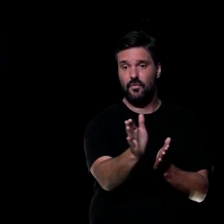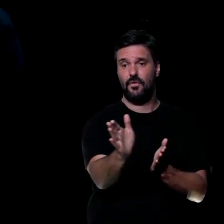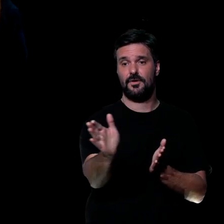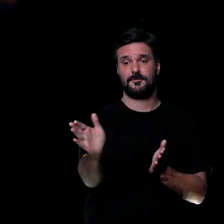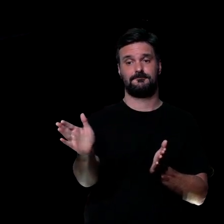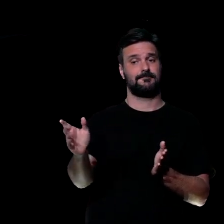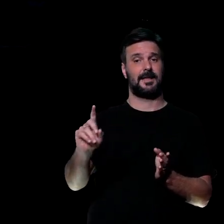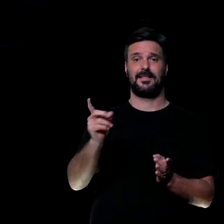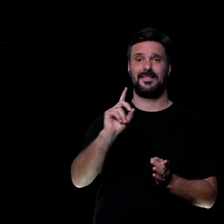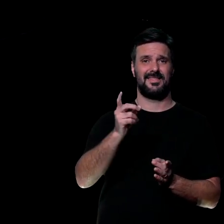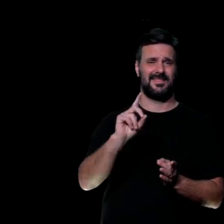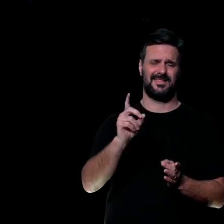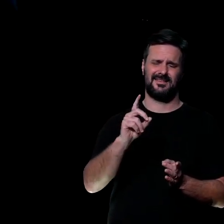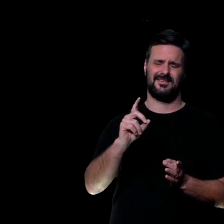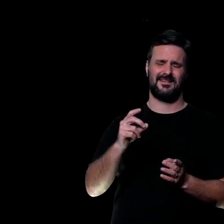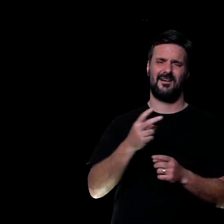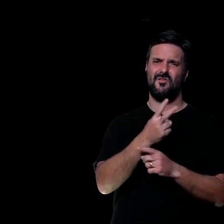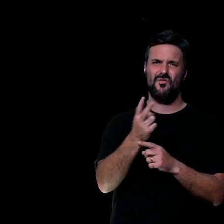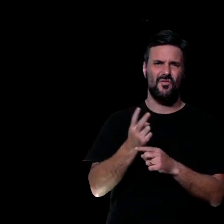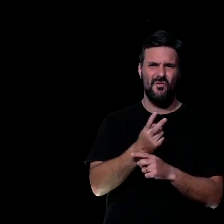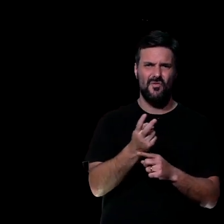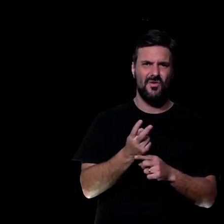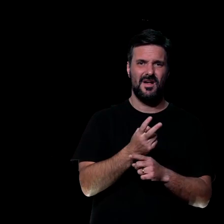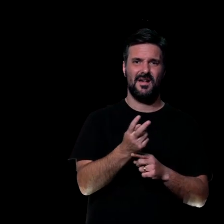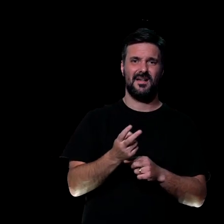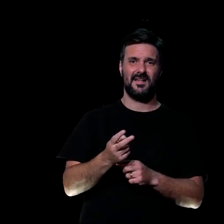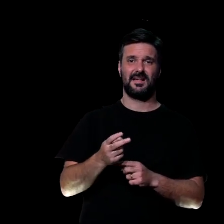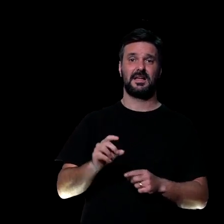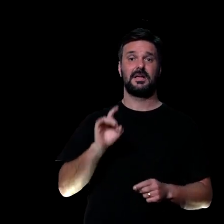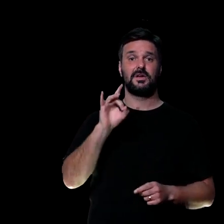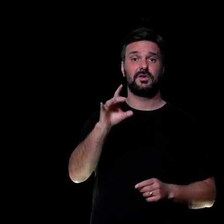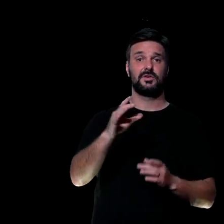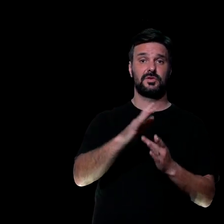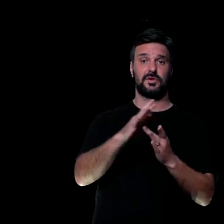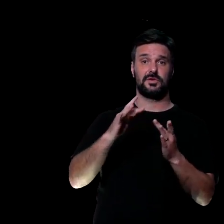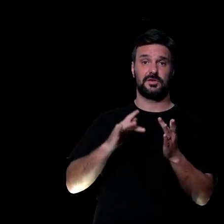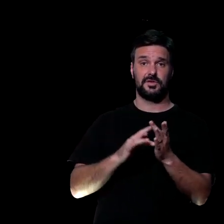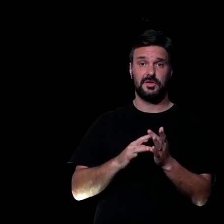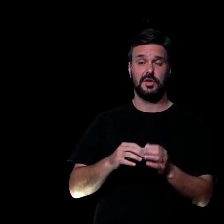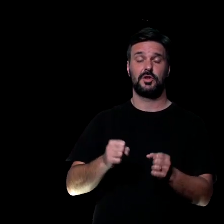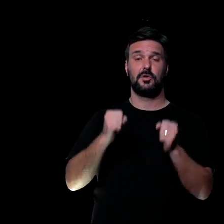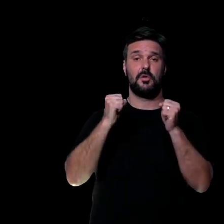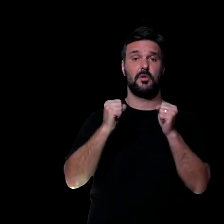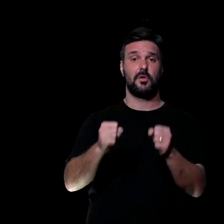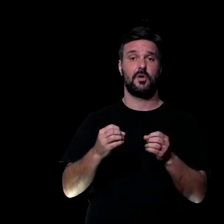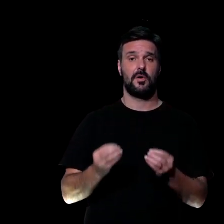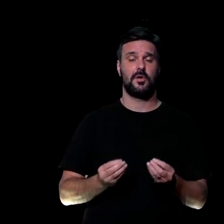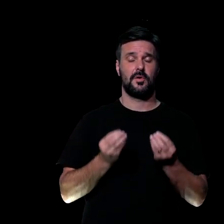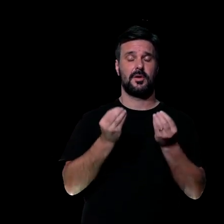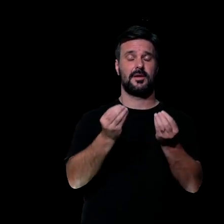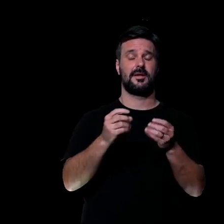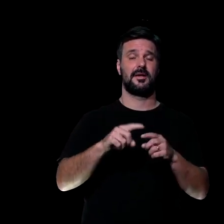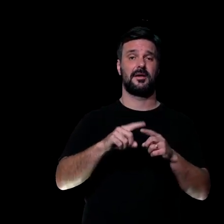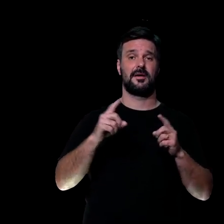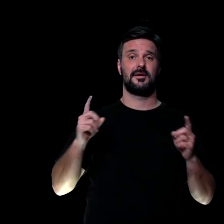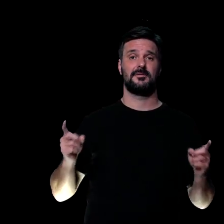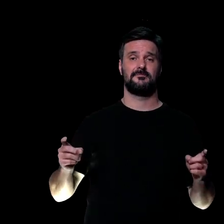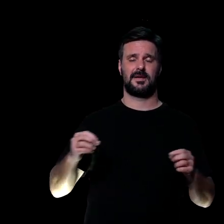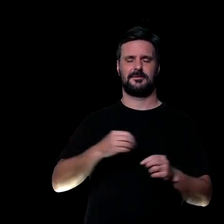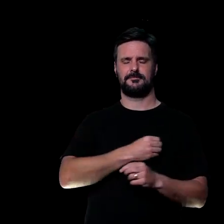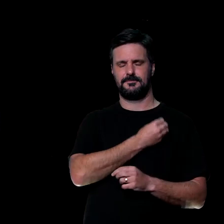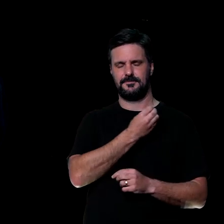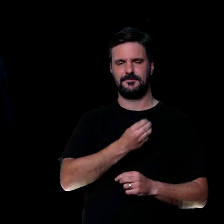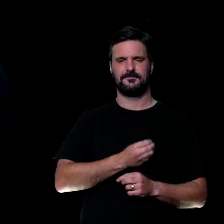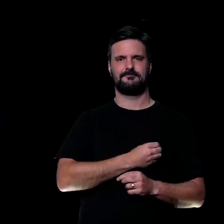vocês, eu não quero que vocês busquem em outros lugares, aquilo que só eu posso dar para vocês, mas para isso, vocês precisam viver,